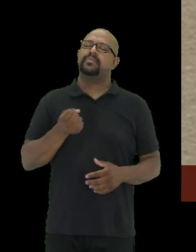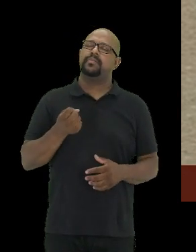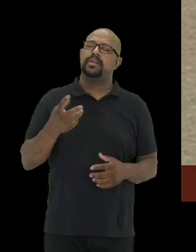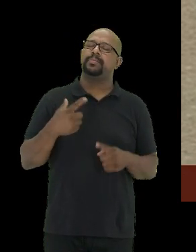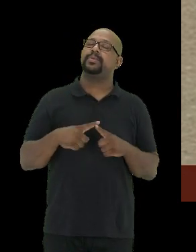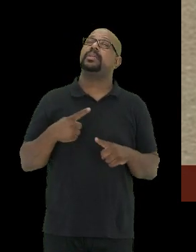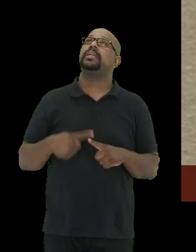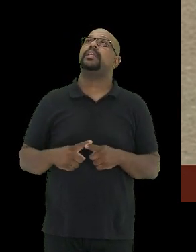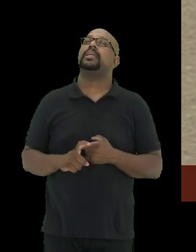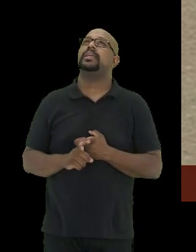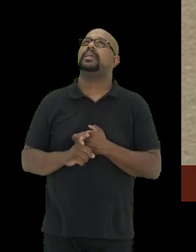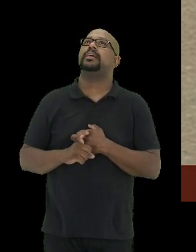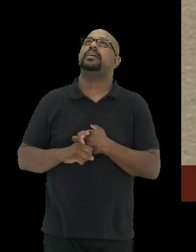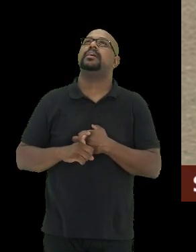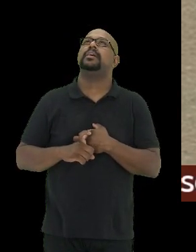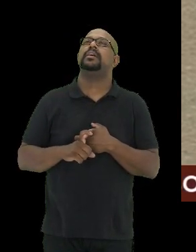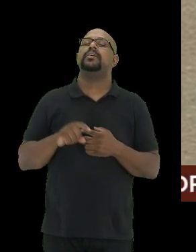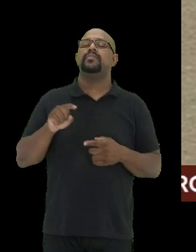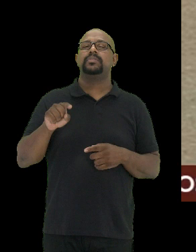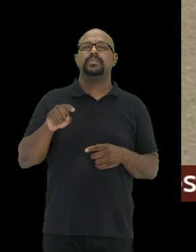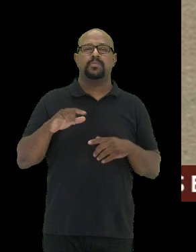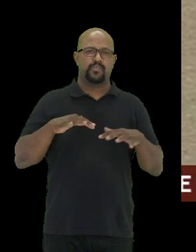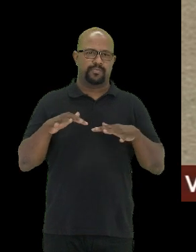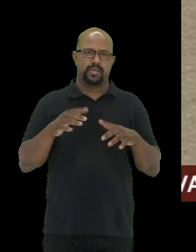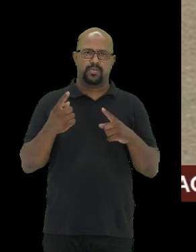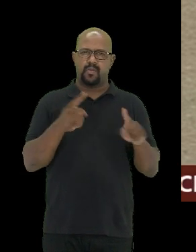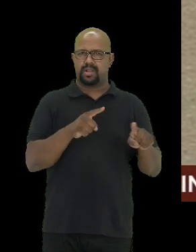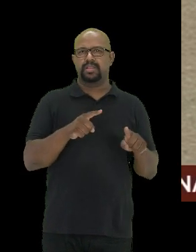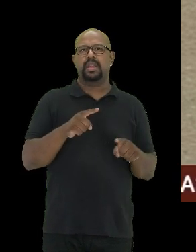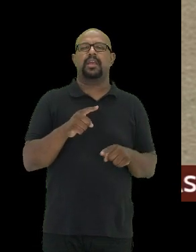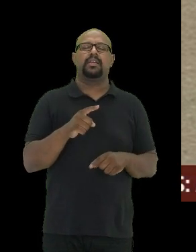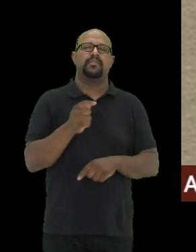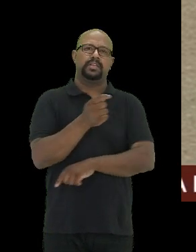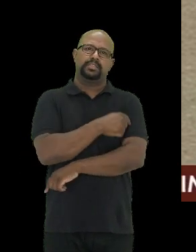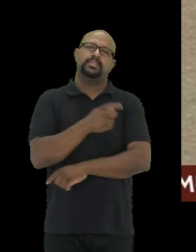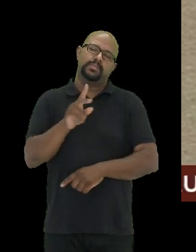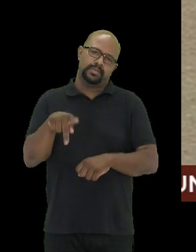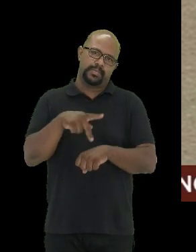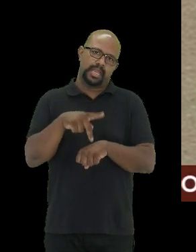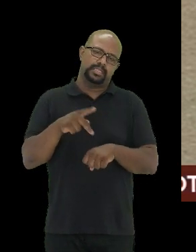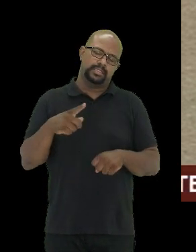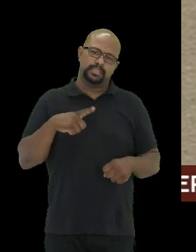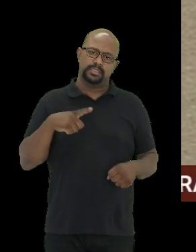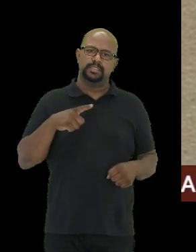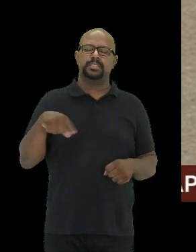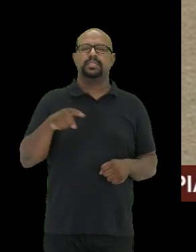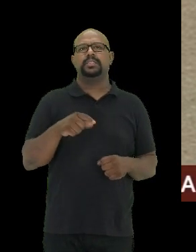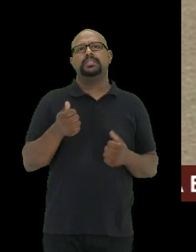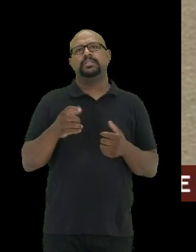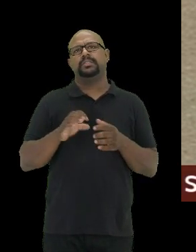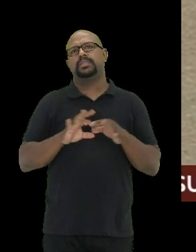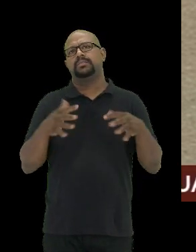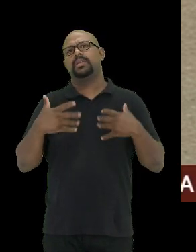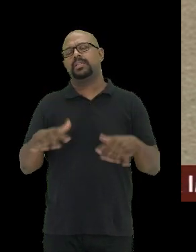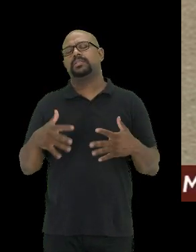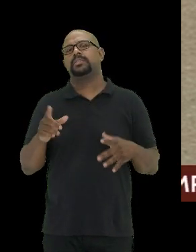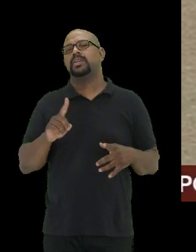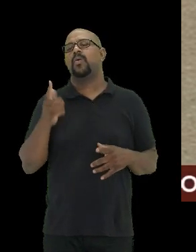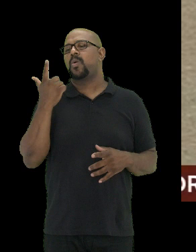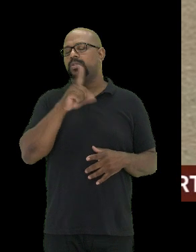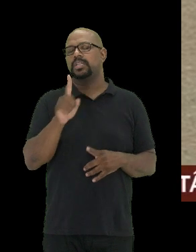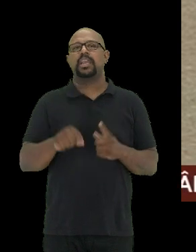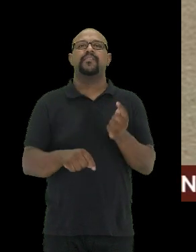você tem um movimento antivacina e muitas pessoas, mesmo em países que têm uma larga disponibilidade, não estão sendo vacinadas.